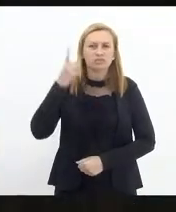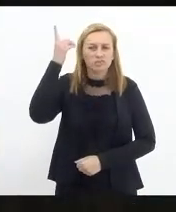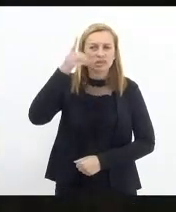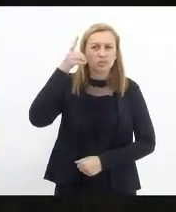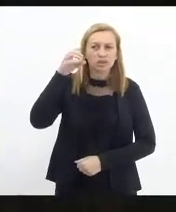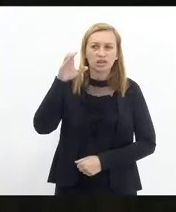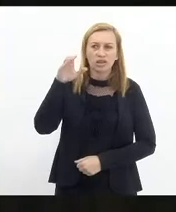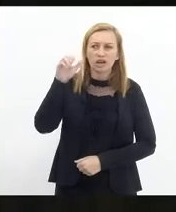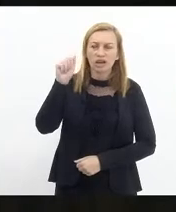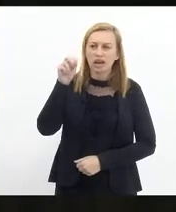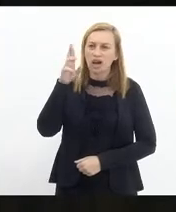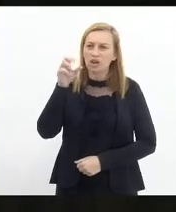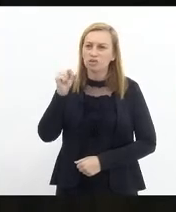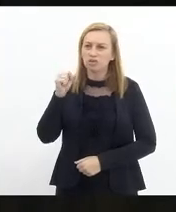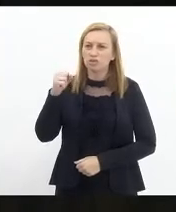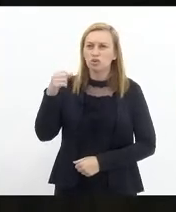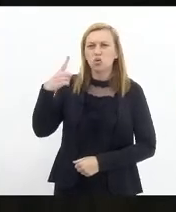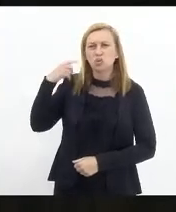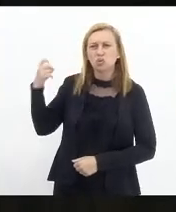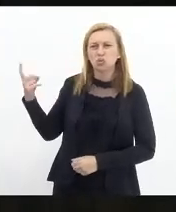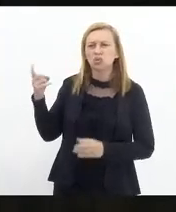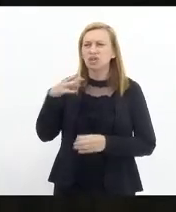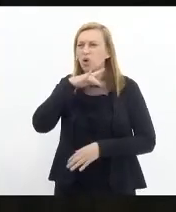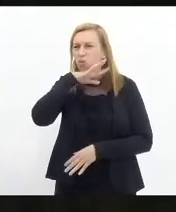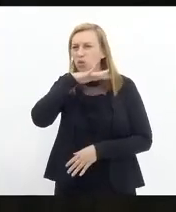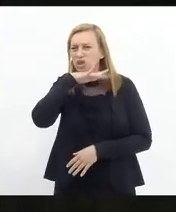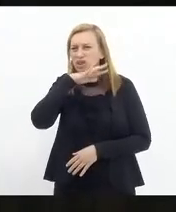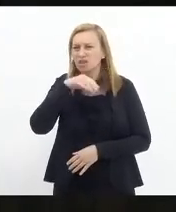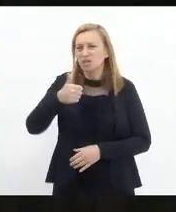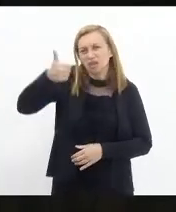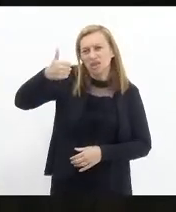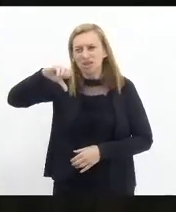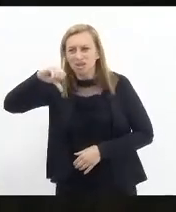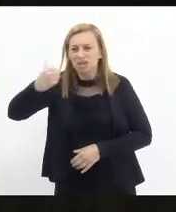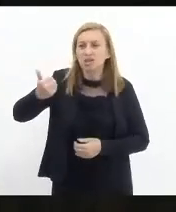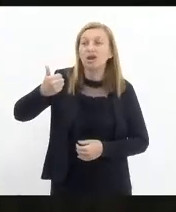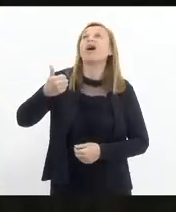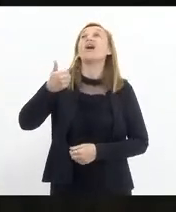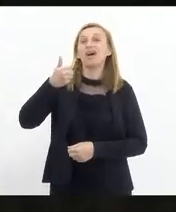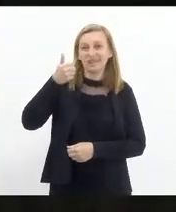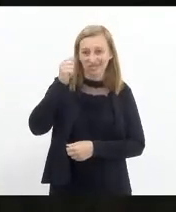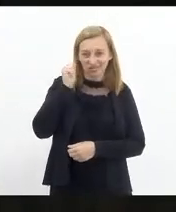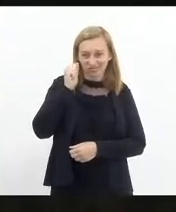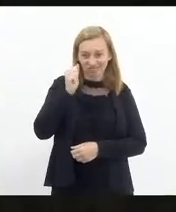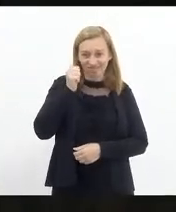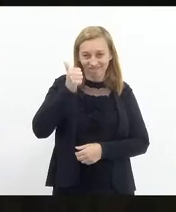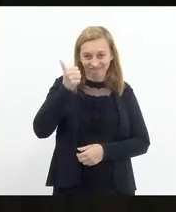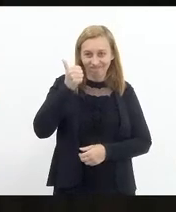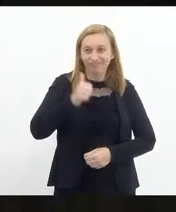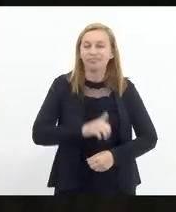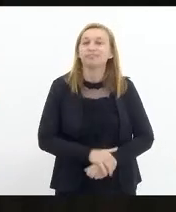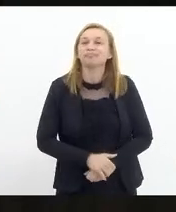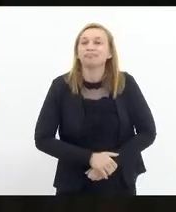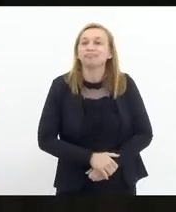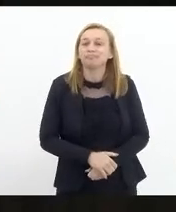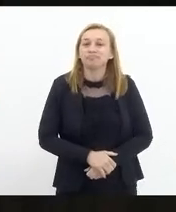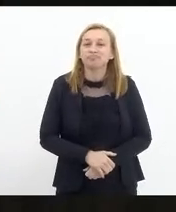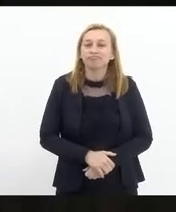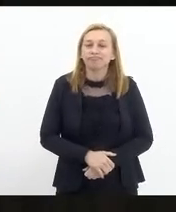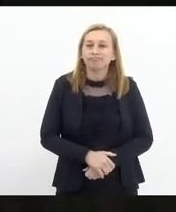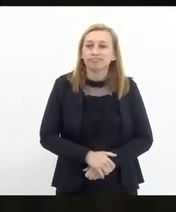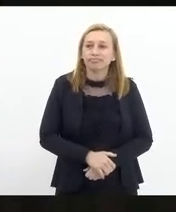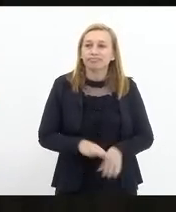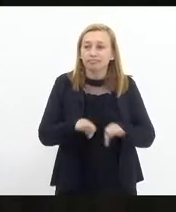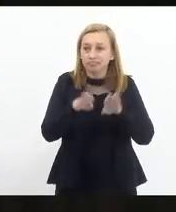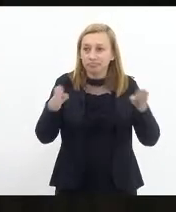chegando. polegar para cima e para o... Aí, virtual. Pela